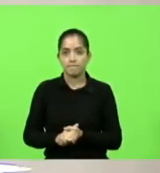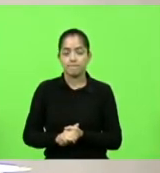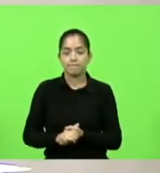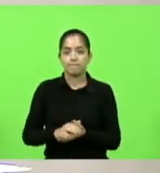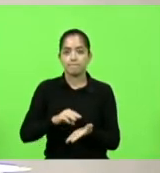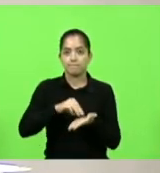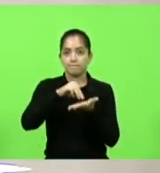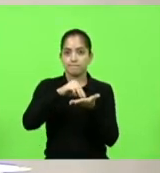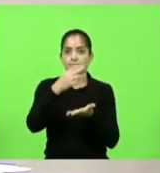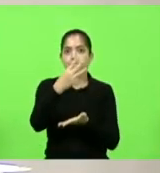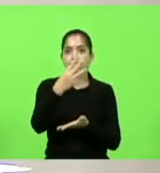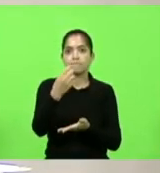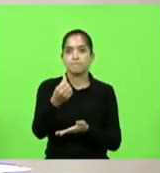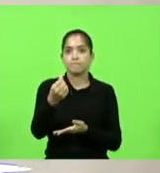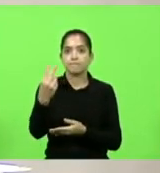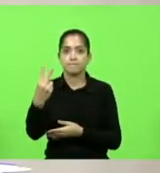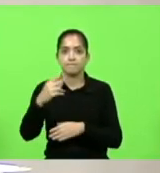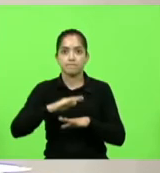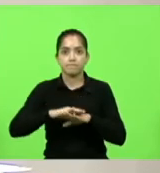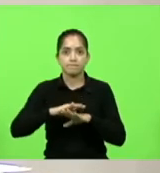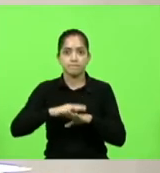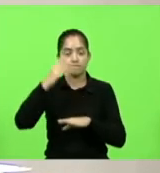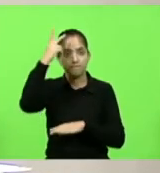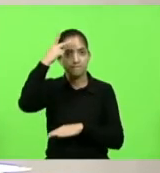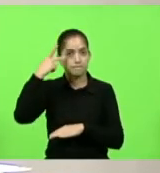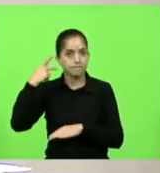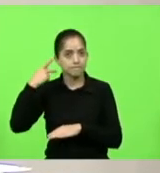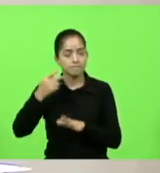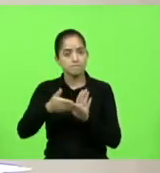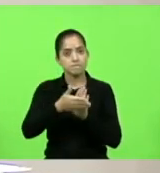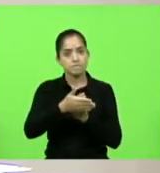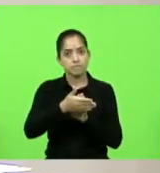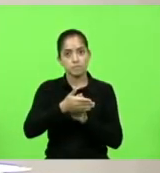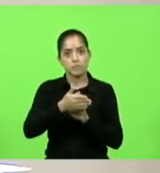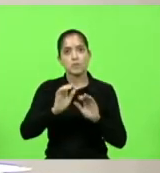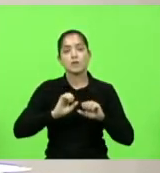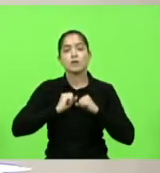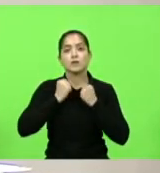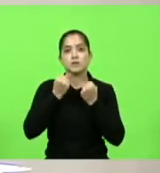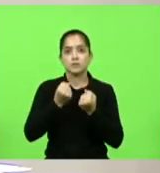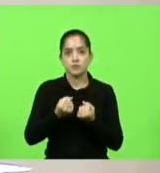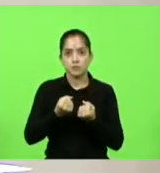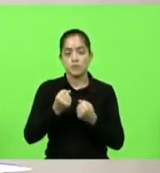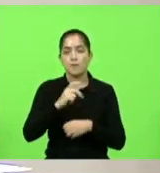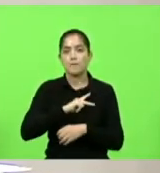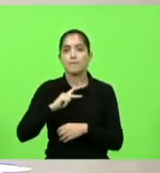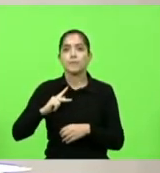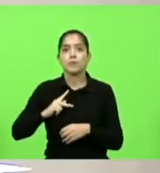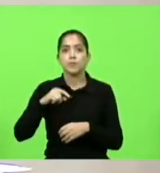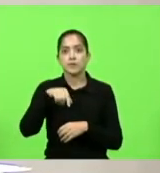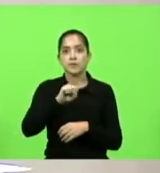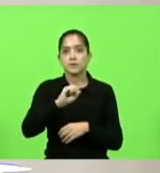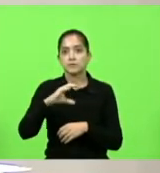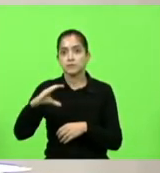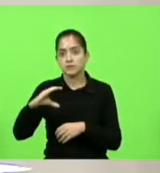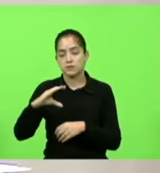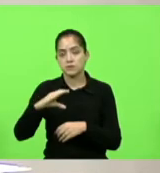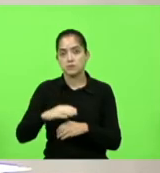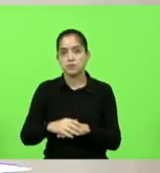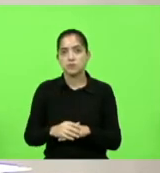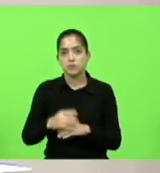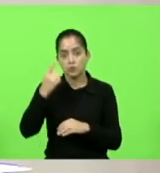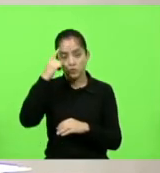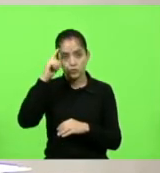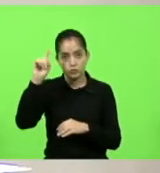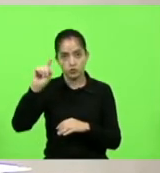362. Deputada Paulinha, manifestando aplauso à Defensoria Pública de Santa Catarina, pelo dia